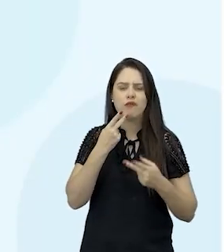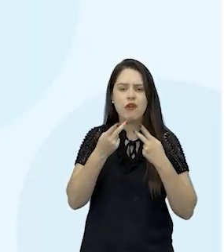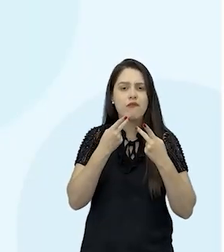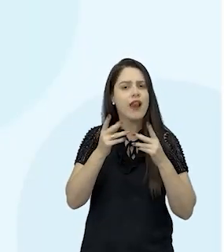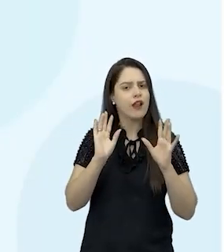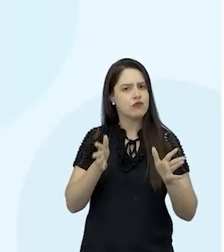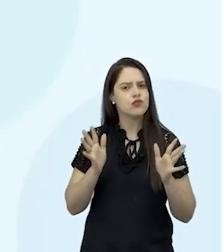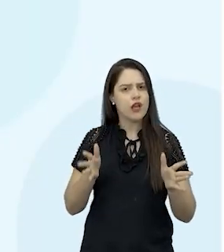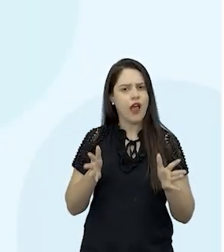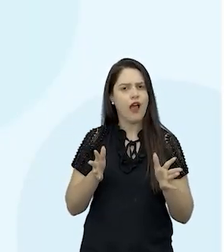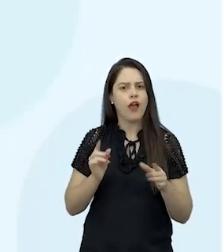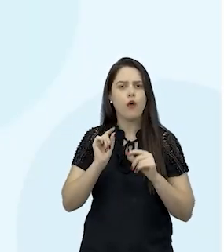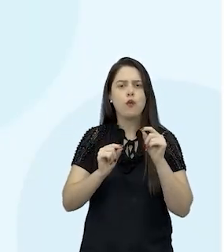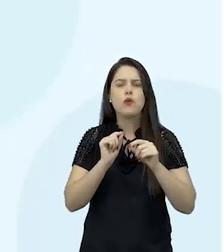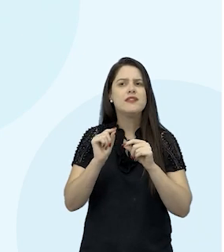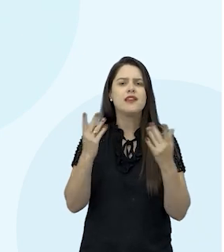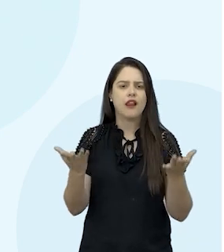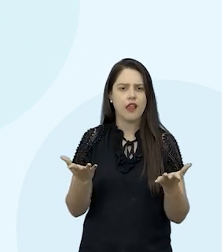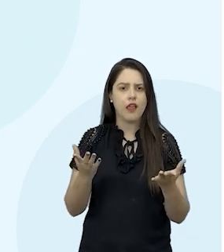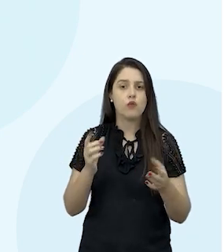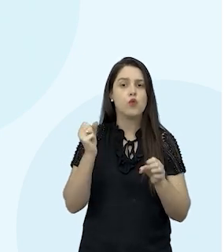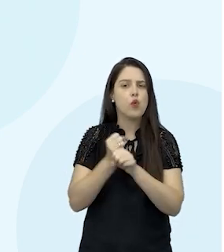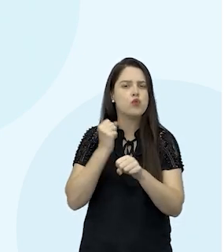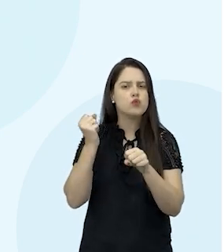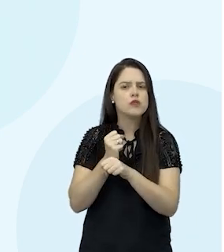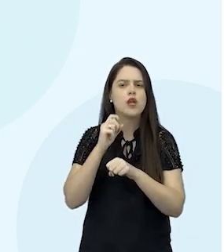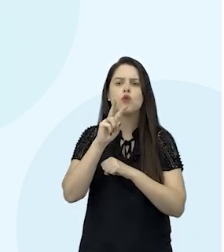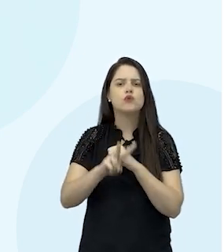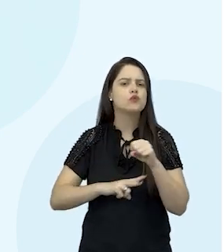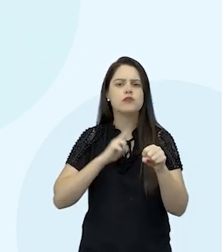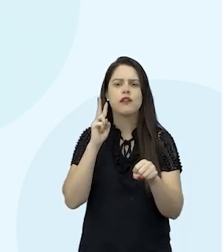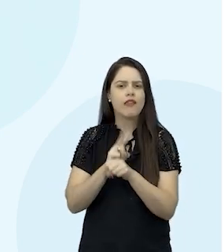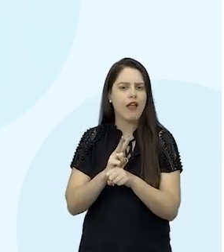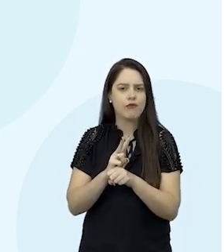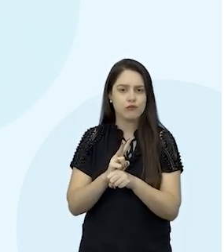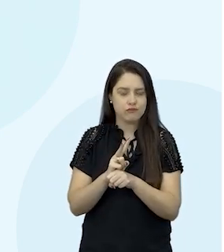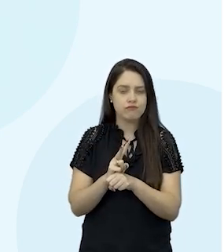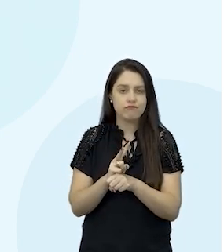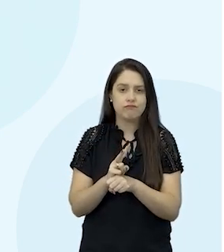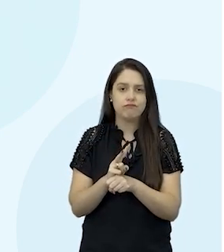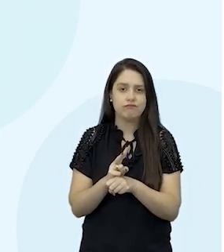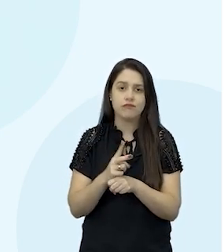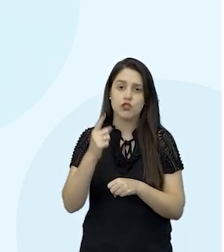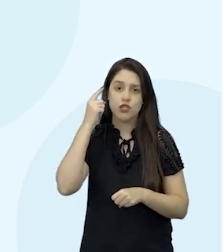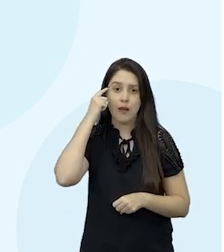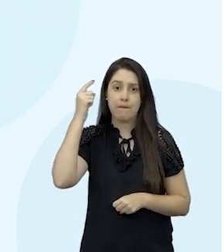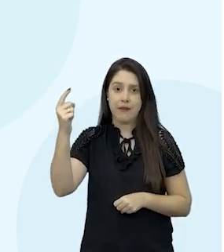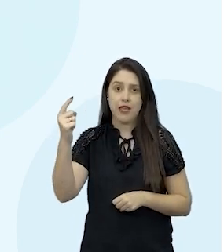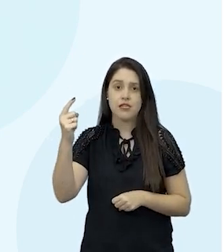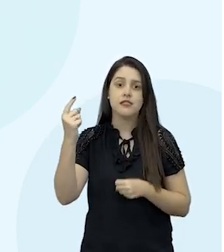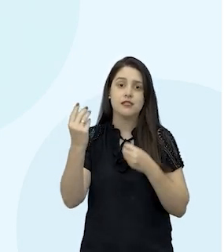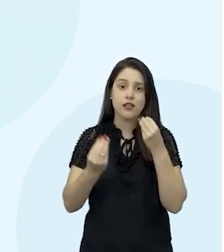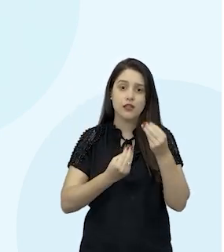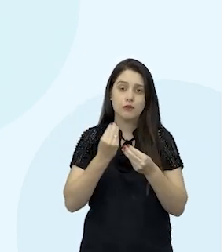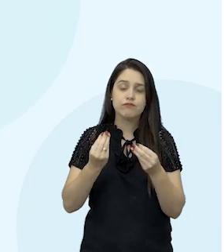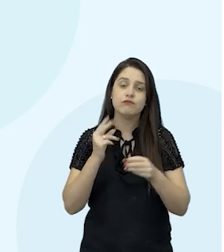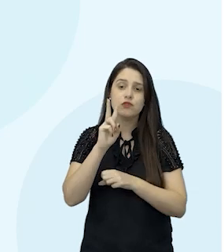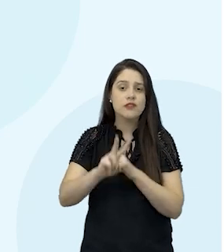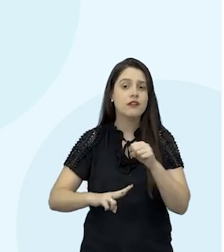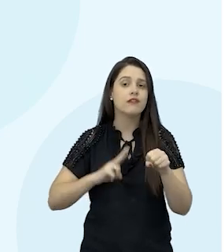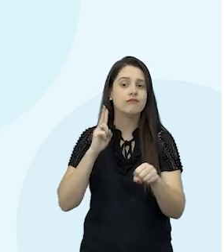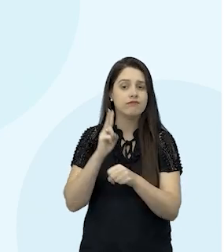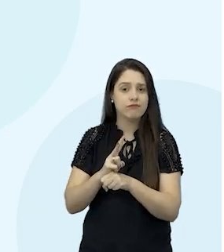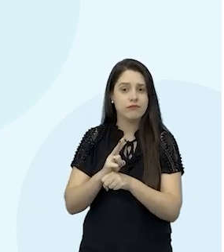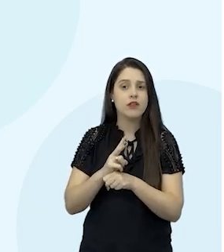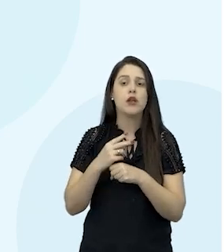já foi respondida. O que seria, então, uma construção sustentável, né? Então, pensando na ideia de sustentabilidade, essa pergunta se